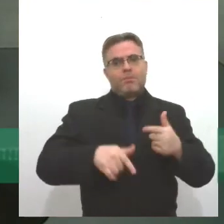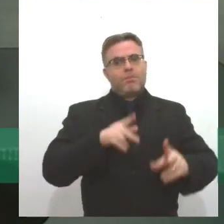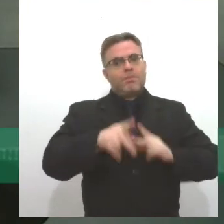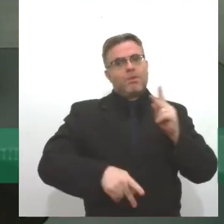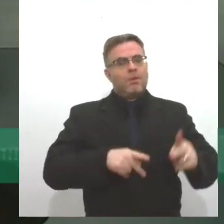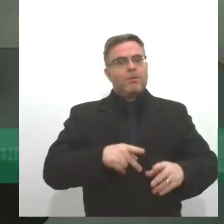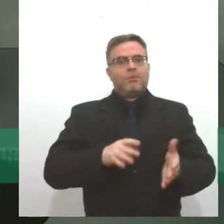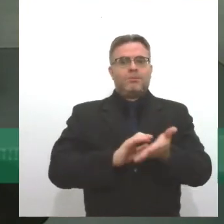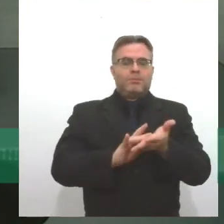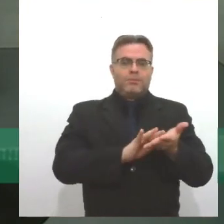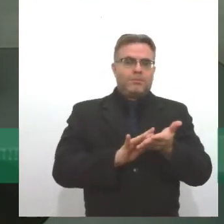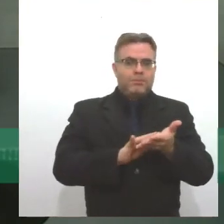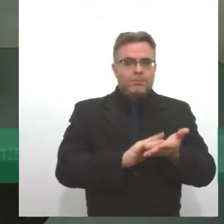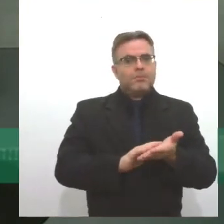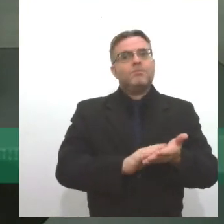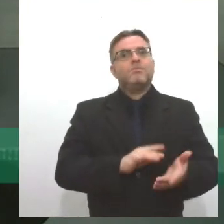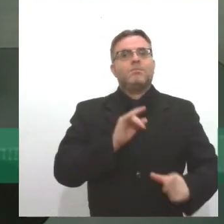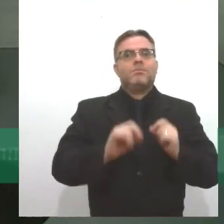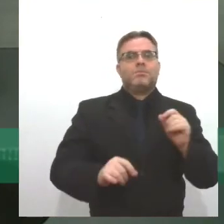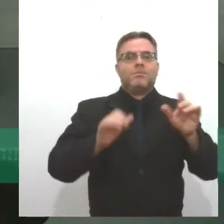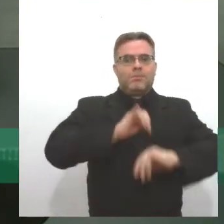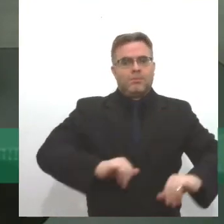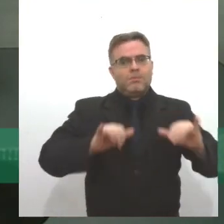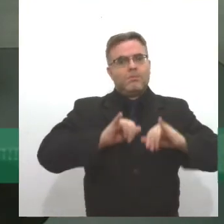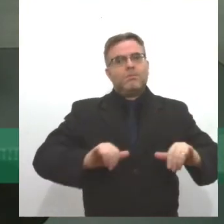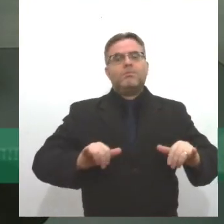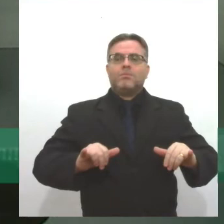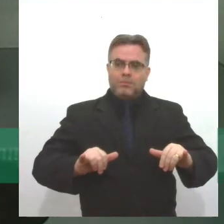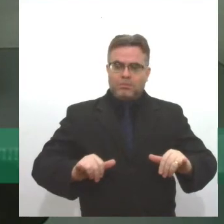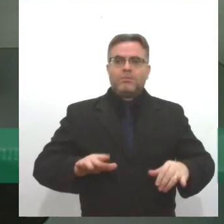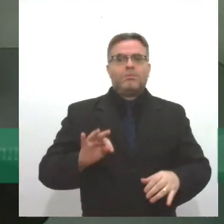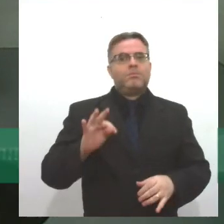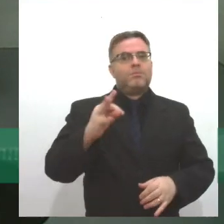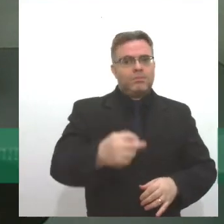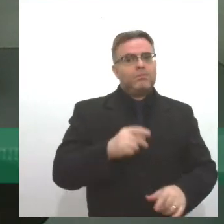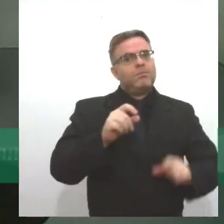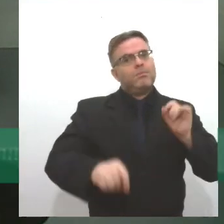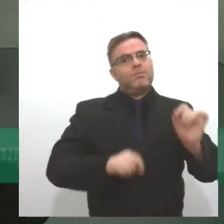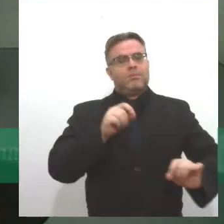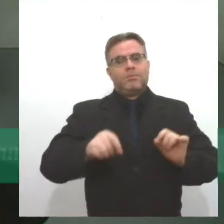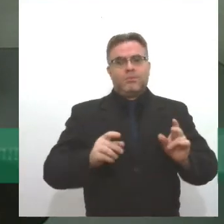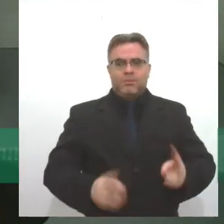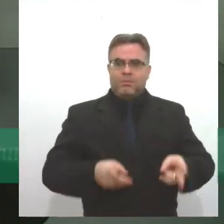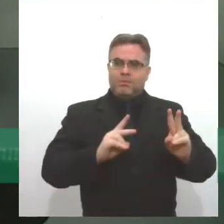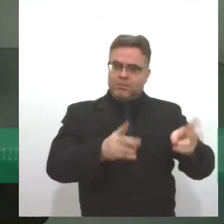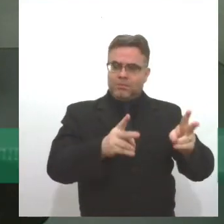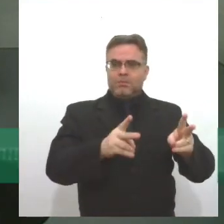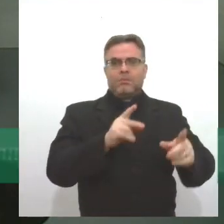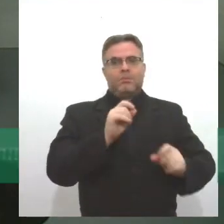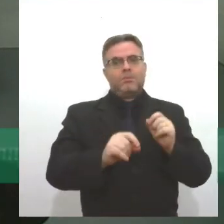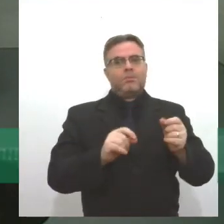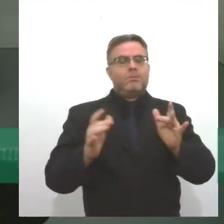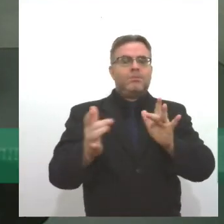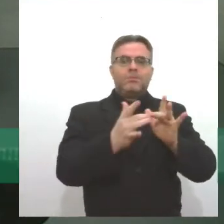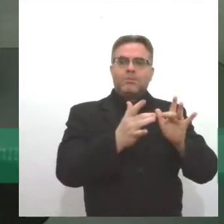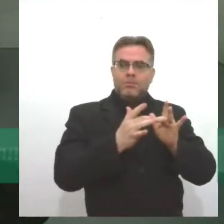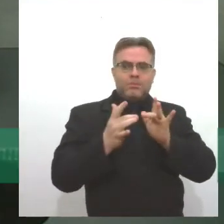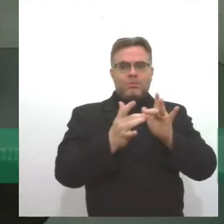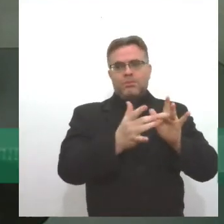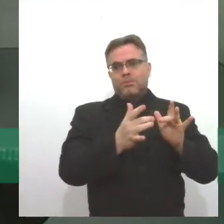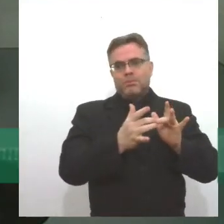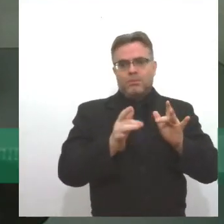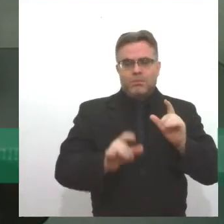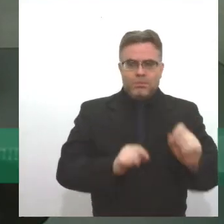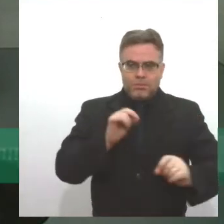parabenizá-lo, e colocar também o mandato que representa a disposição desta luta, temos mantido os contatos com representantes